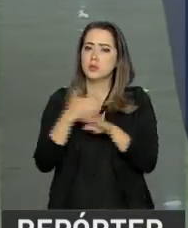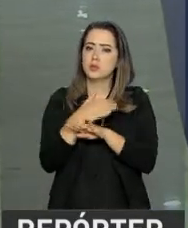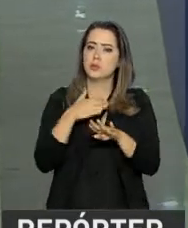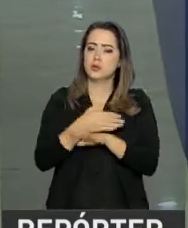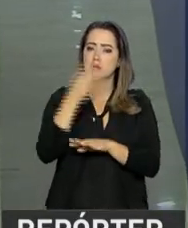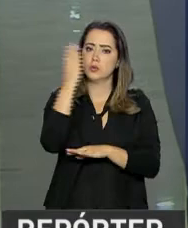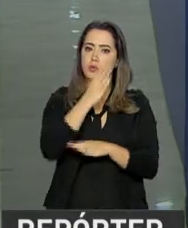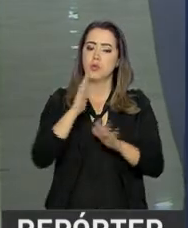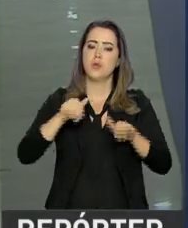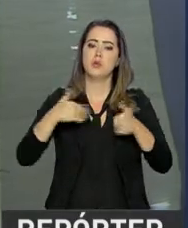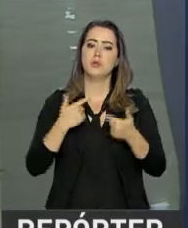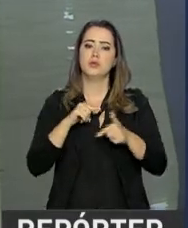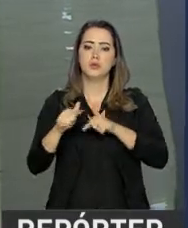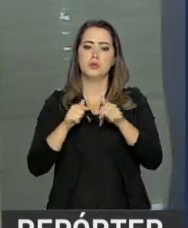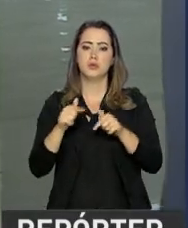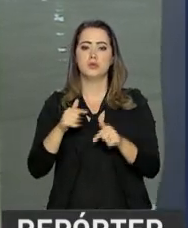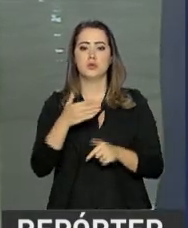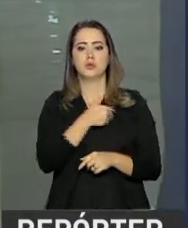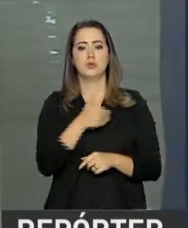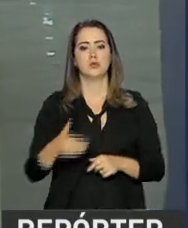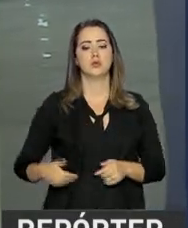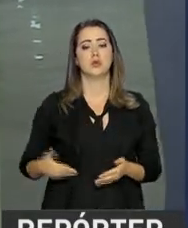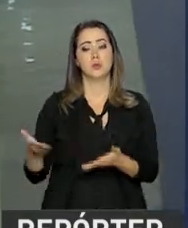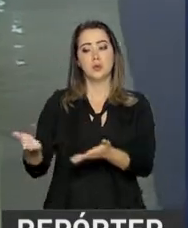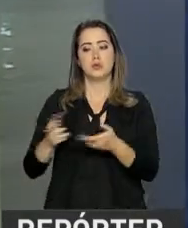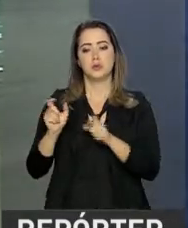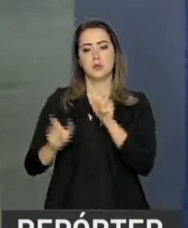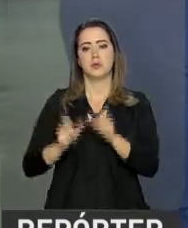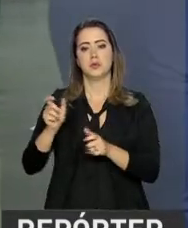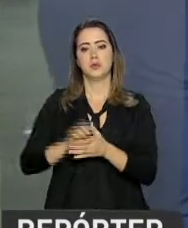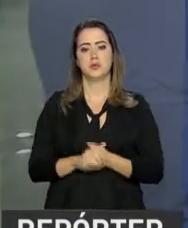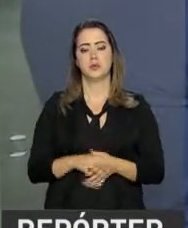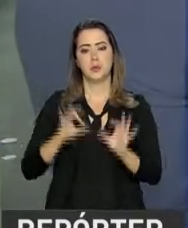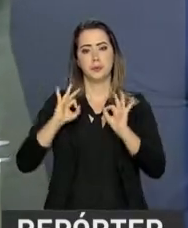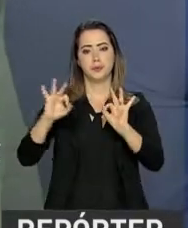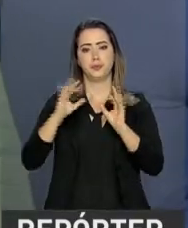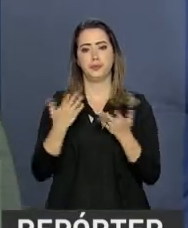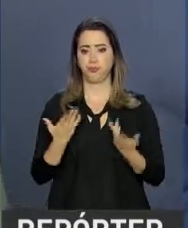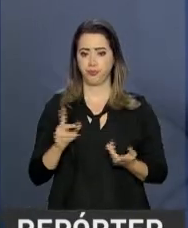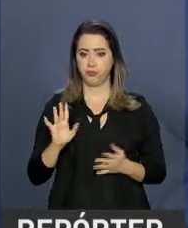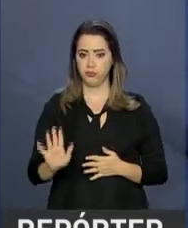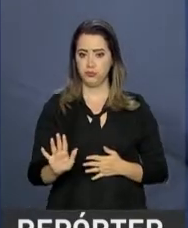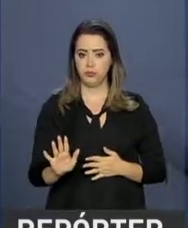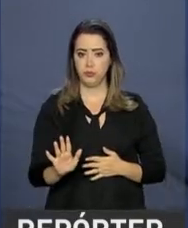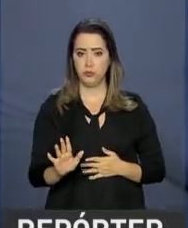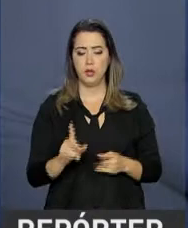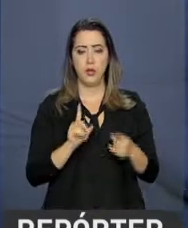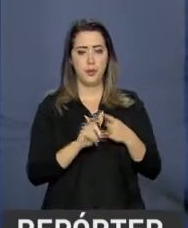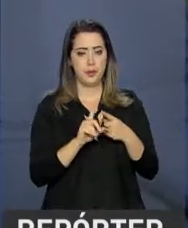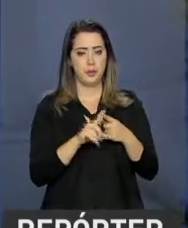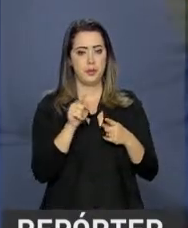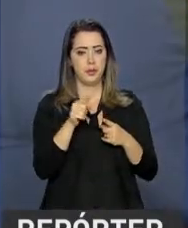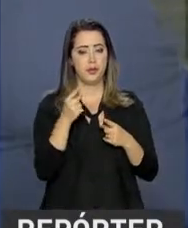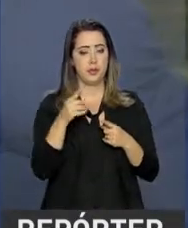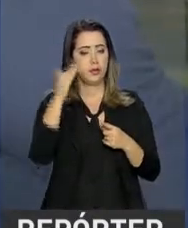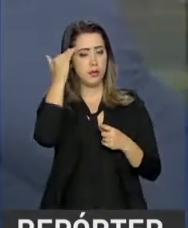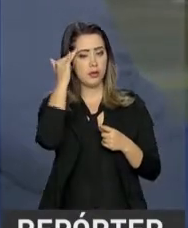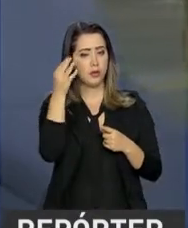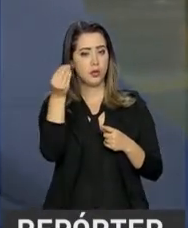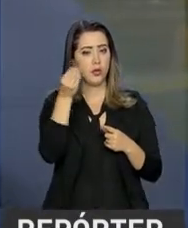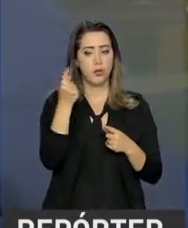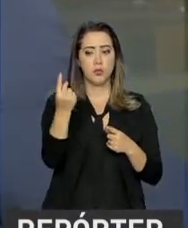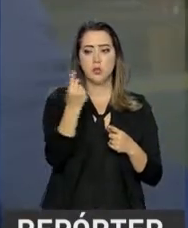Quais são as ações do governo para o acolhimento dessas pessoas? Perfeito. A primeira coisa que a gente tem que entender é a função de cada um no